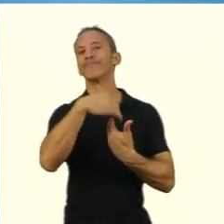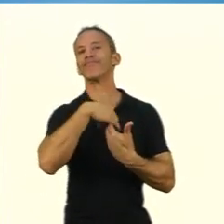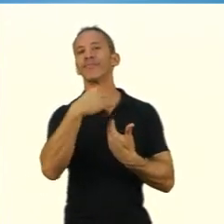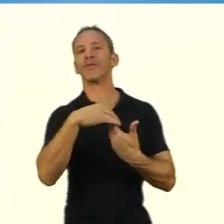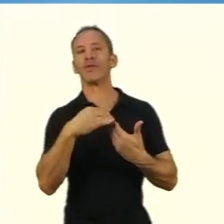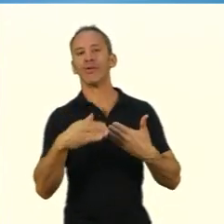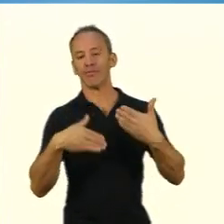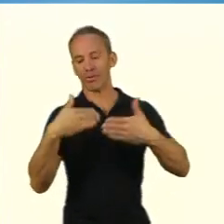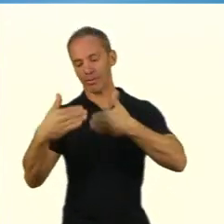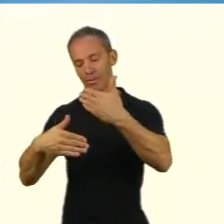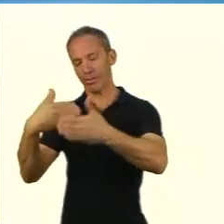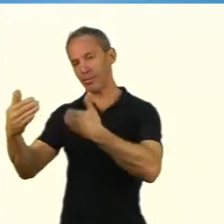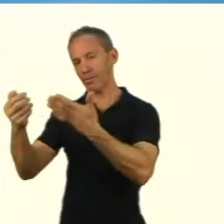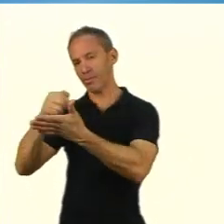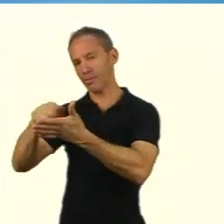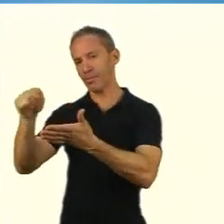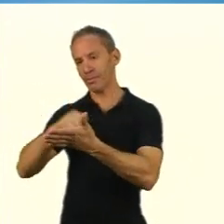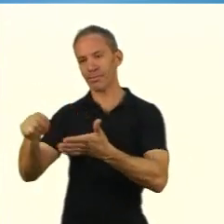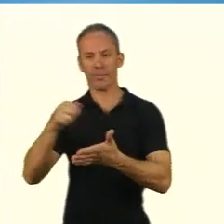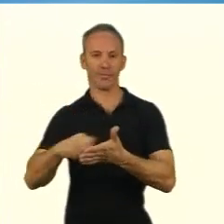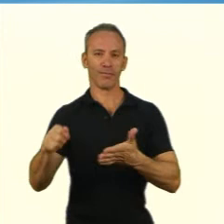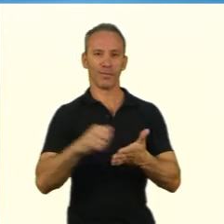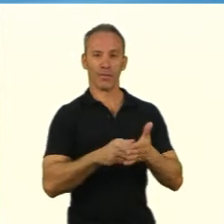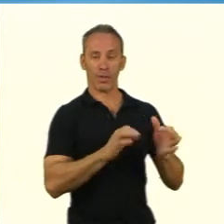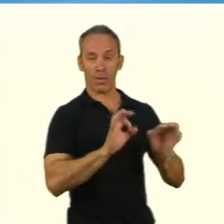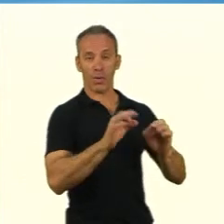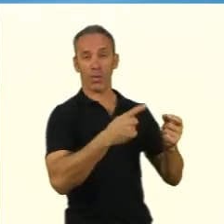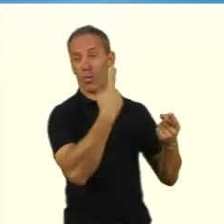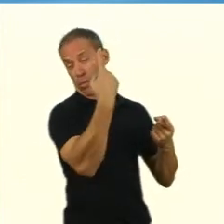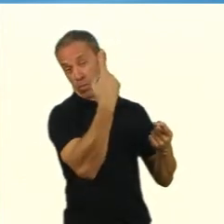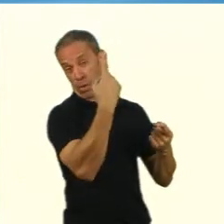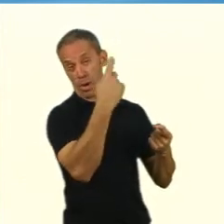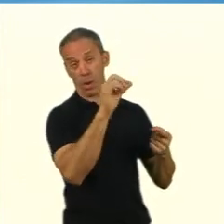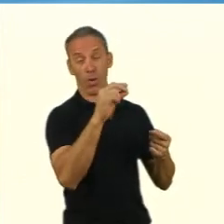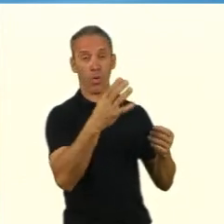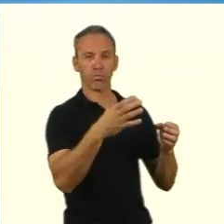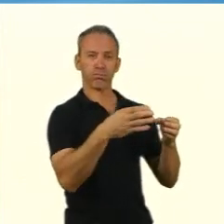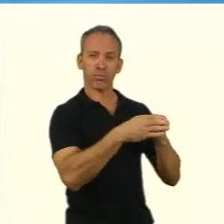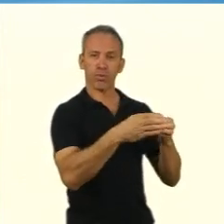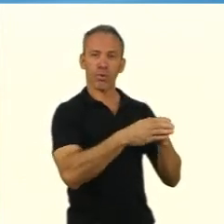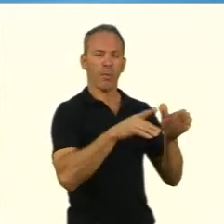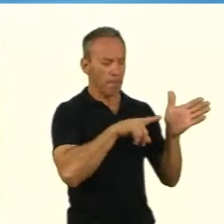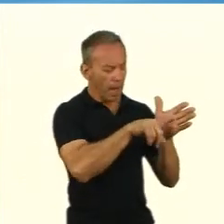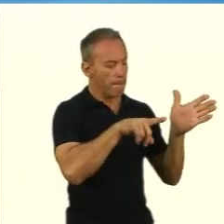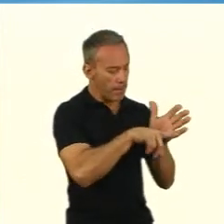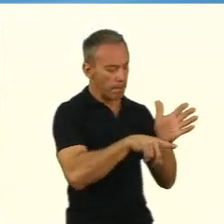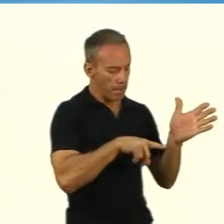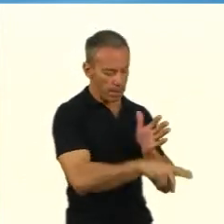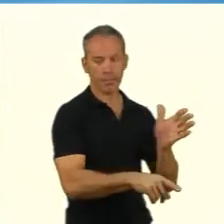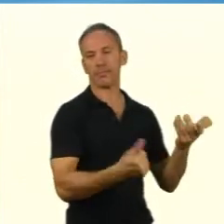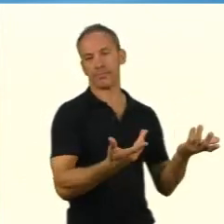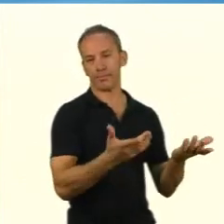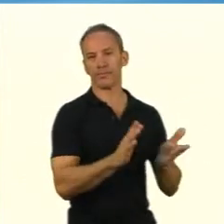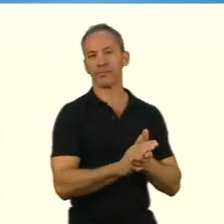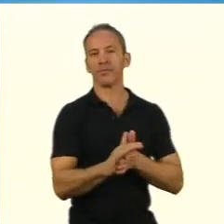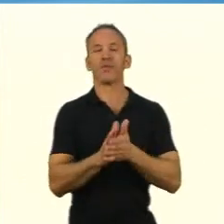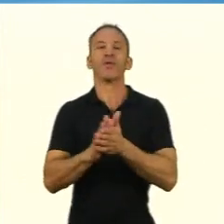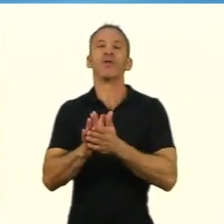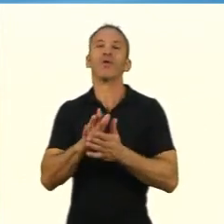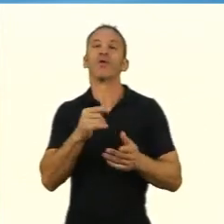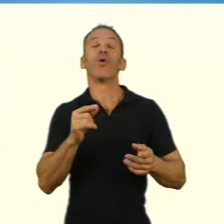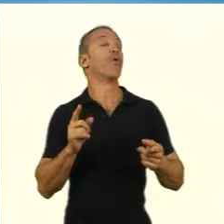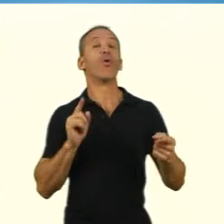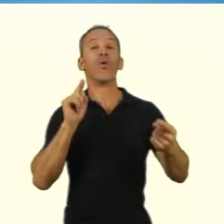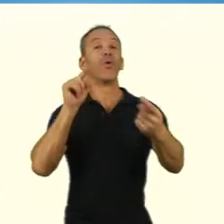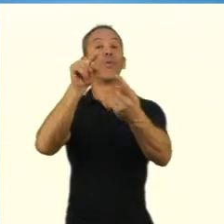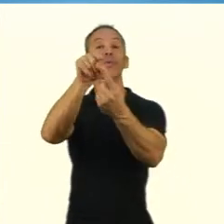formulação de uma questão de investigação. Veja, e o nome não é gratuito. Uma questão tem